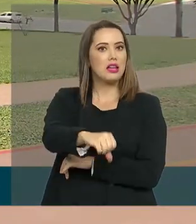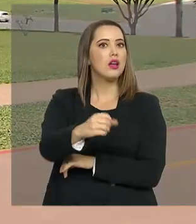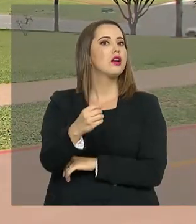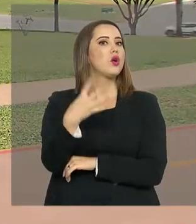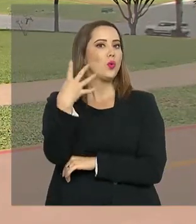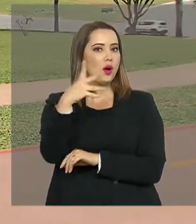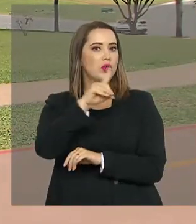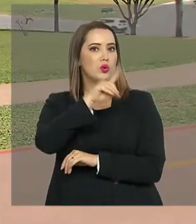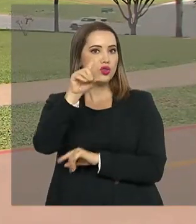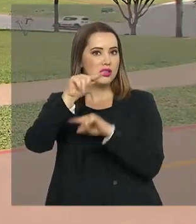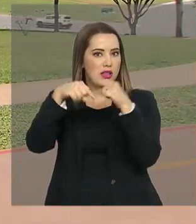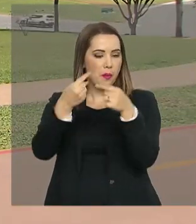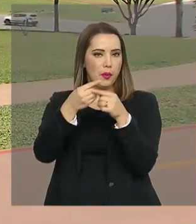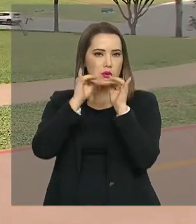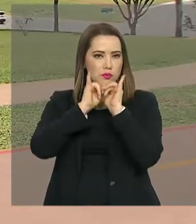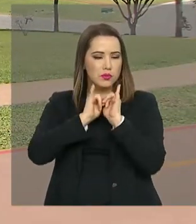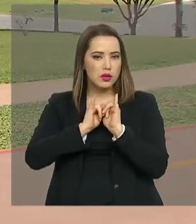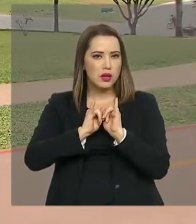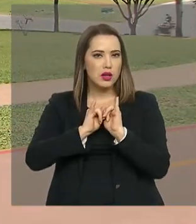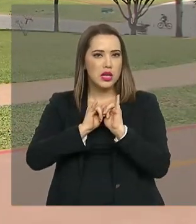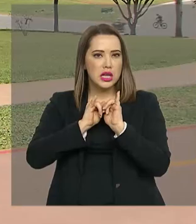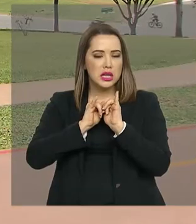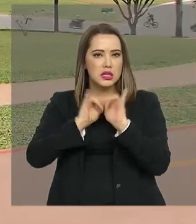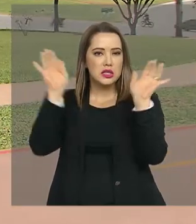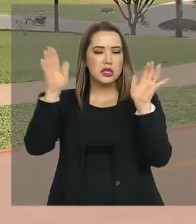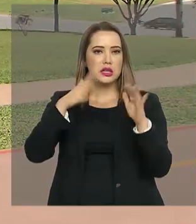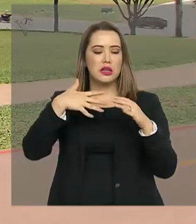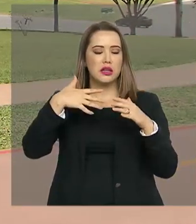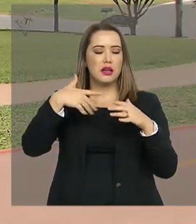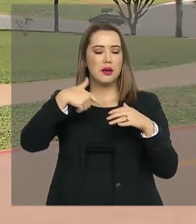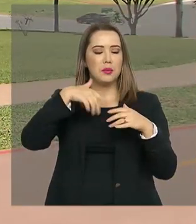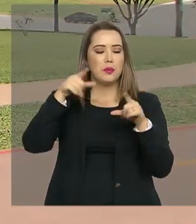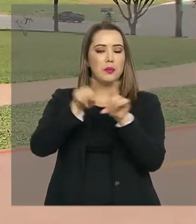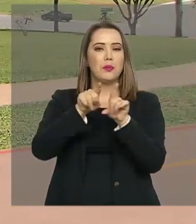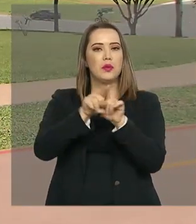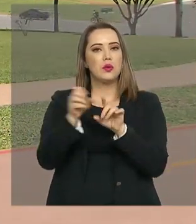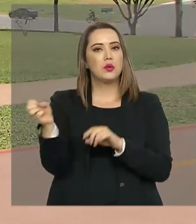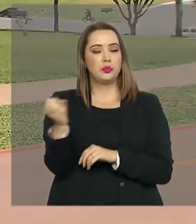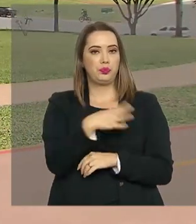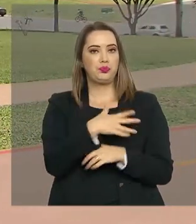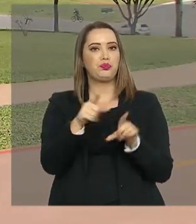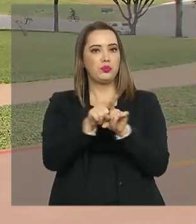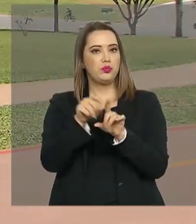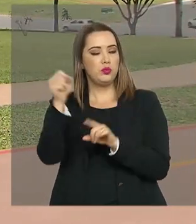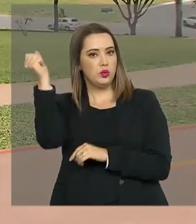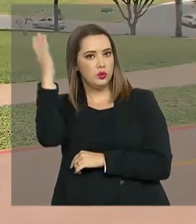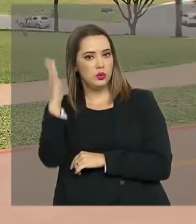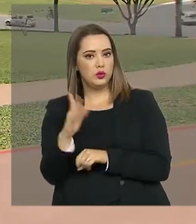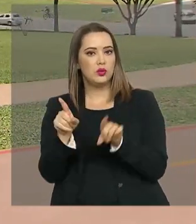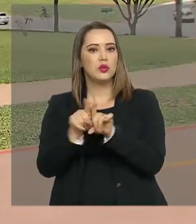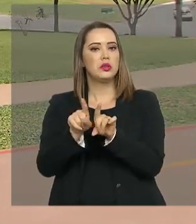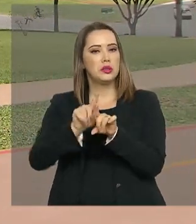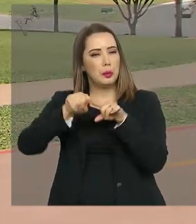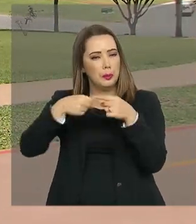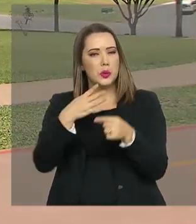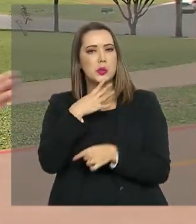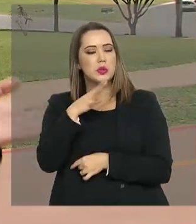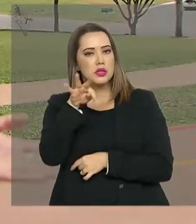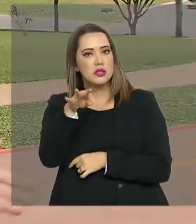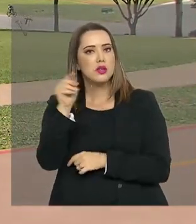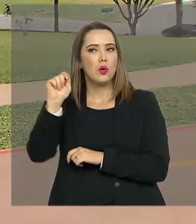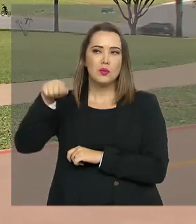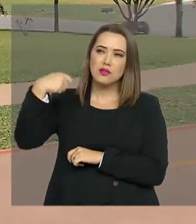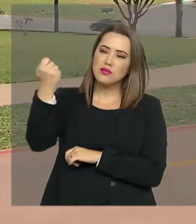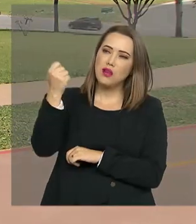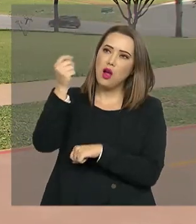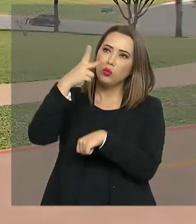quatro dias depois da Proclamação da República. E em 1971, foi reconhecida como símbolo nacional. Mas